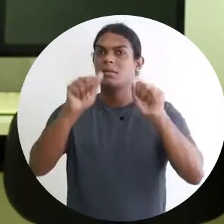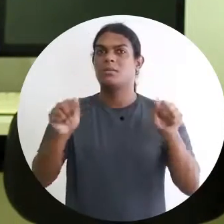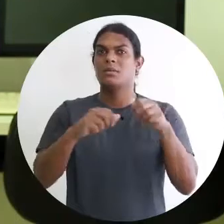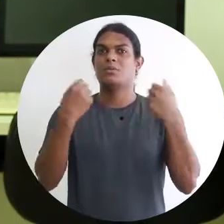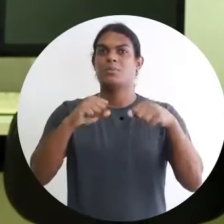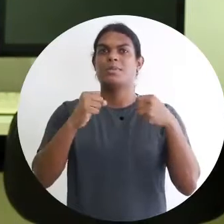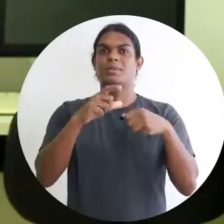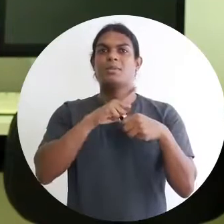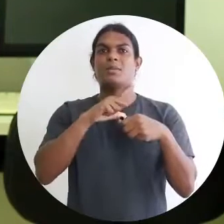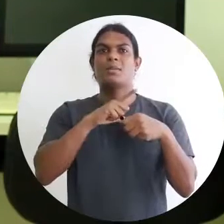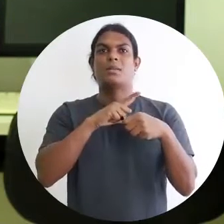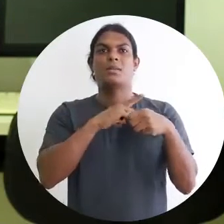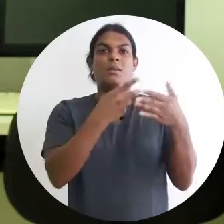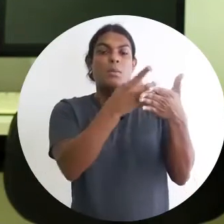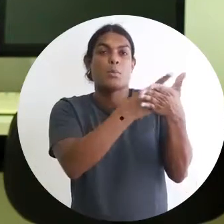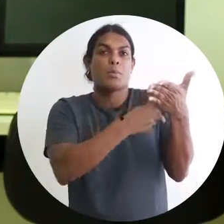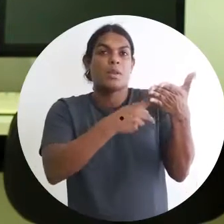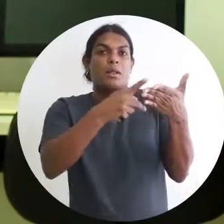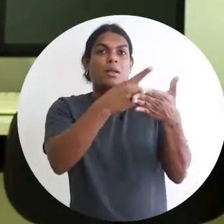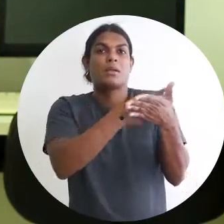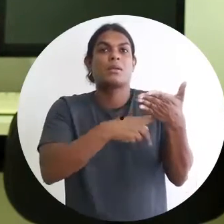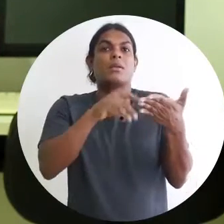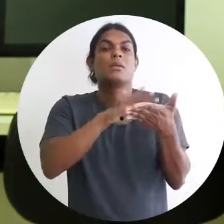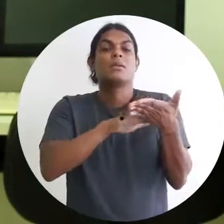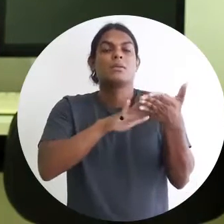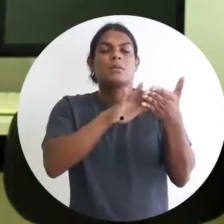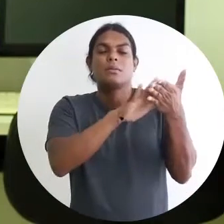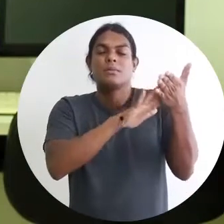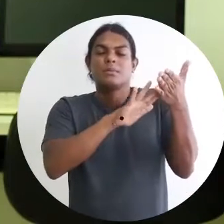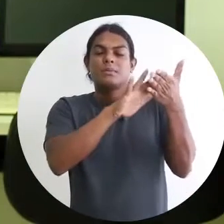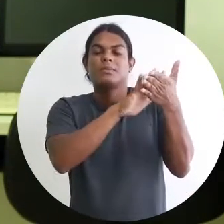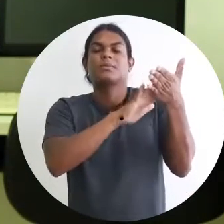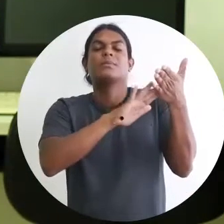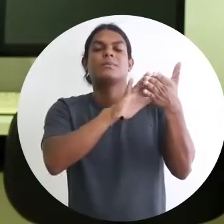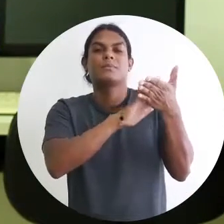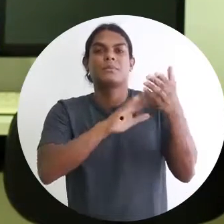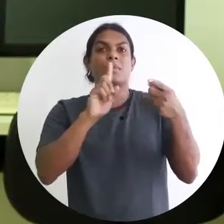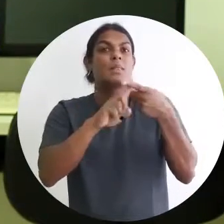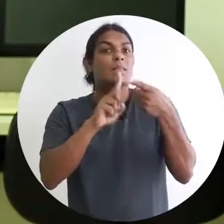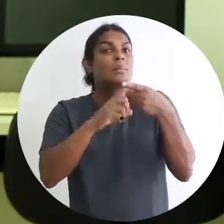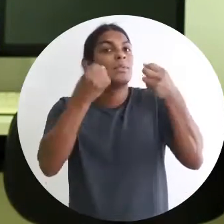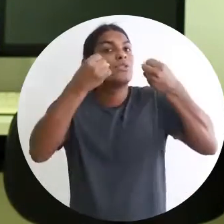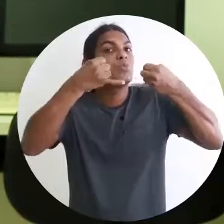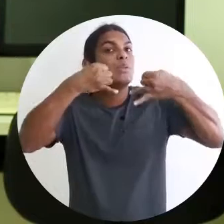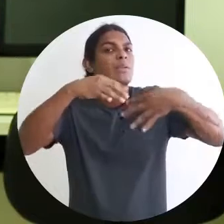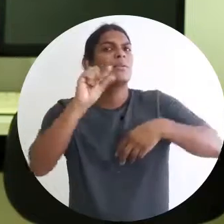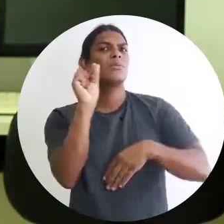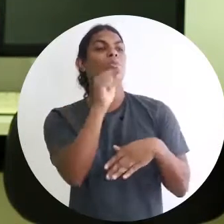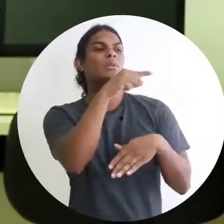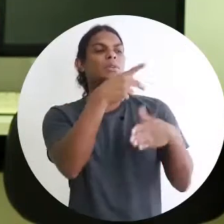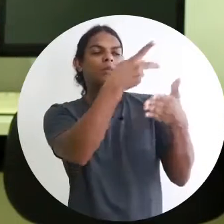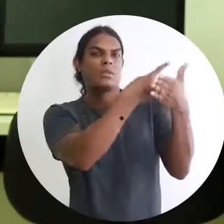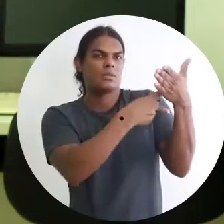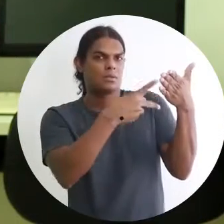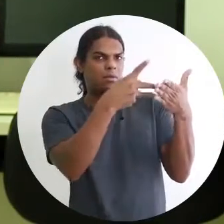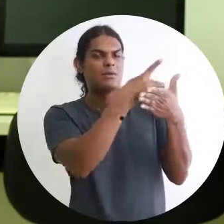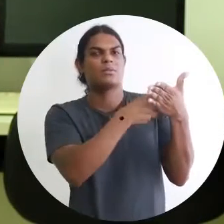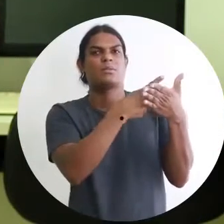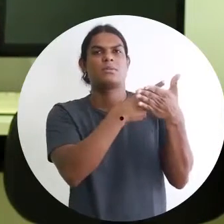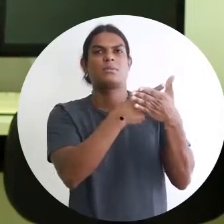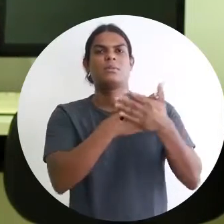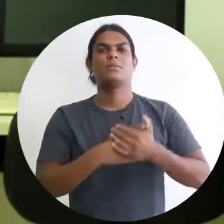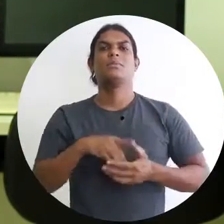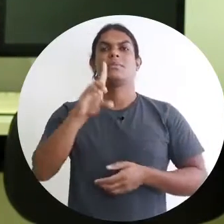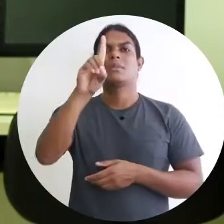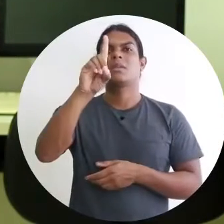em braile identificando a obra e também placas de descrição da imagem. O que seria a descrição da imagem? Você falar